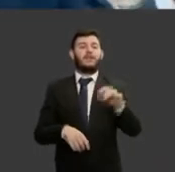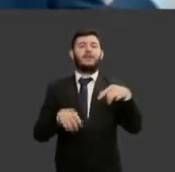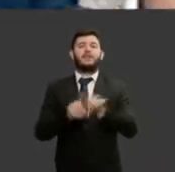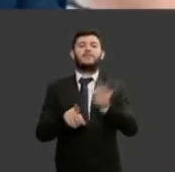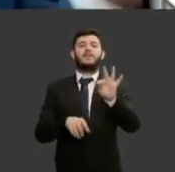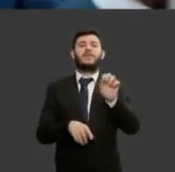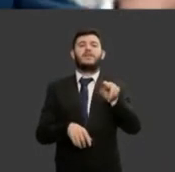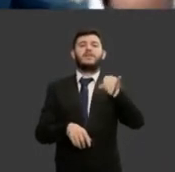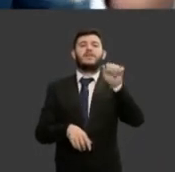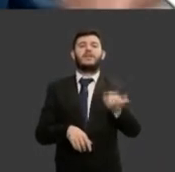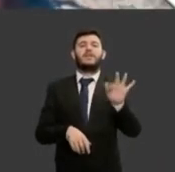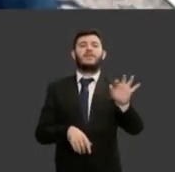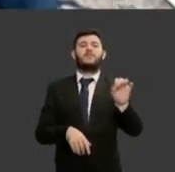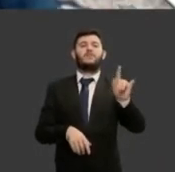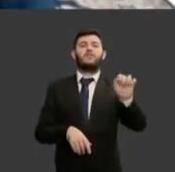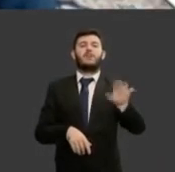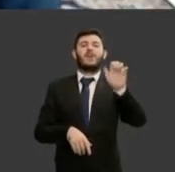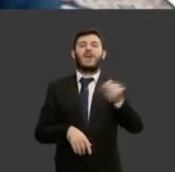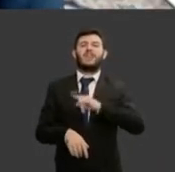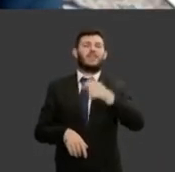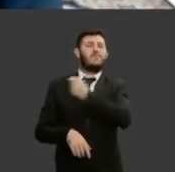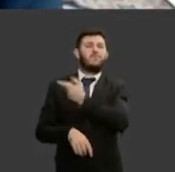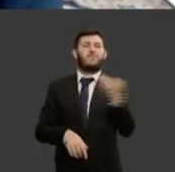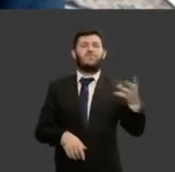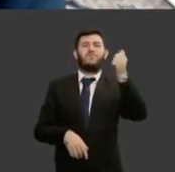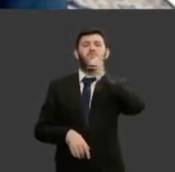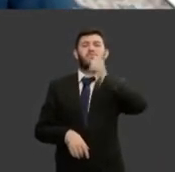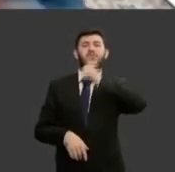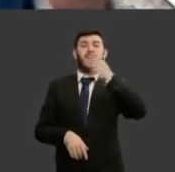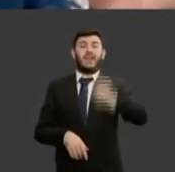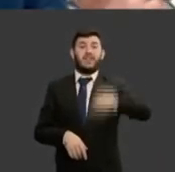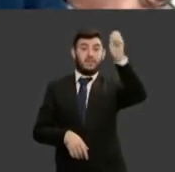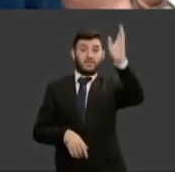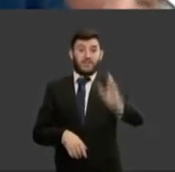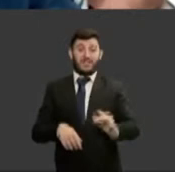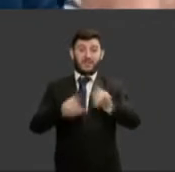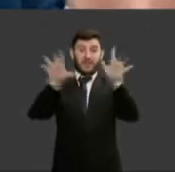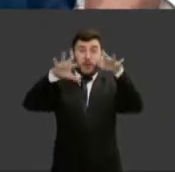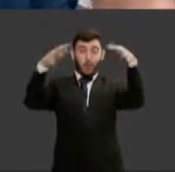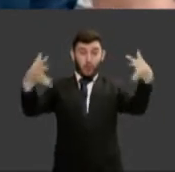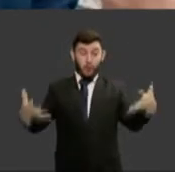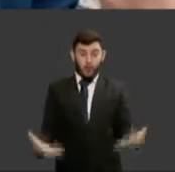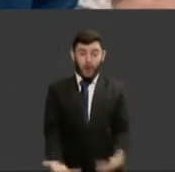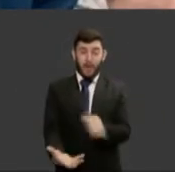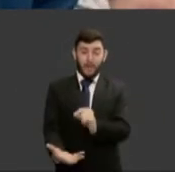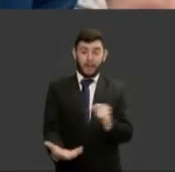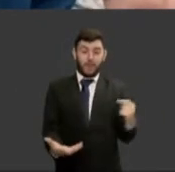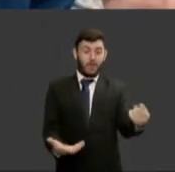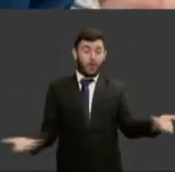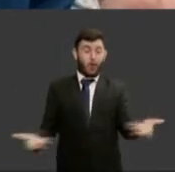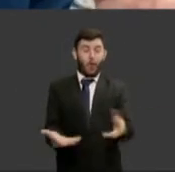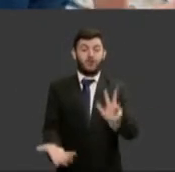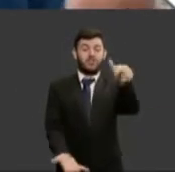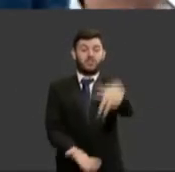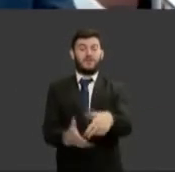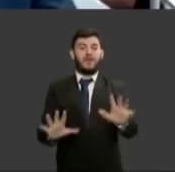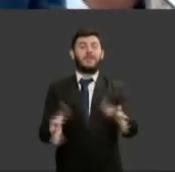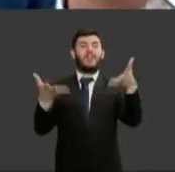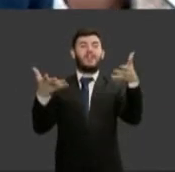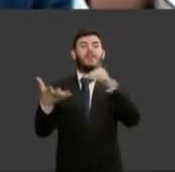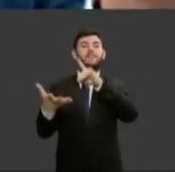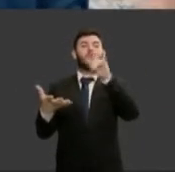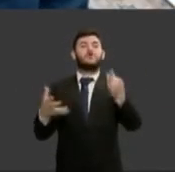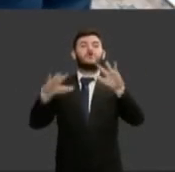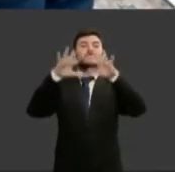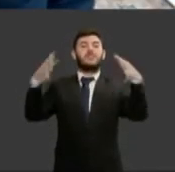Fogás e de tantas mulheres deste país e do mundo que celebram o dia da mulher o dia internacional com